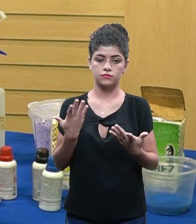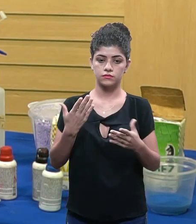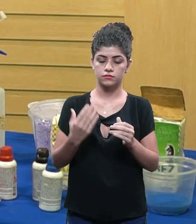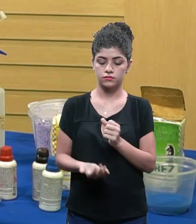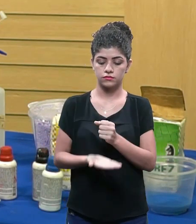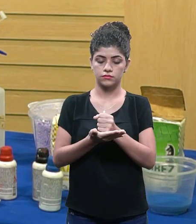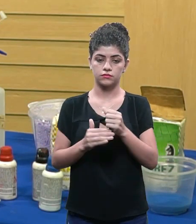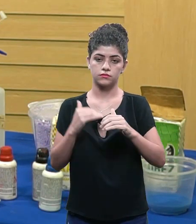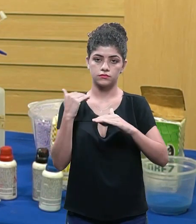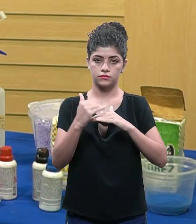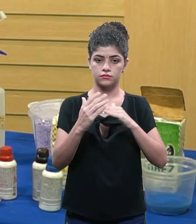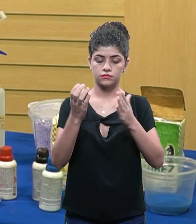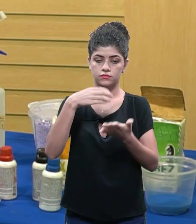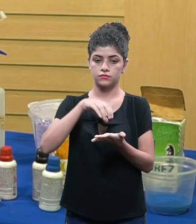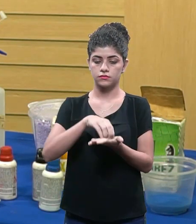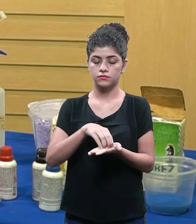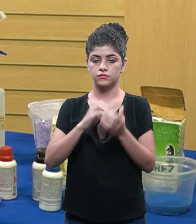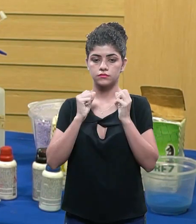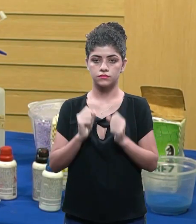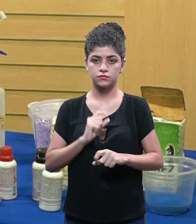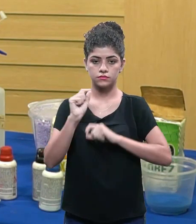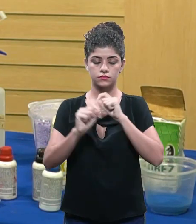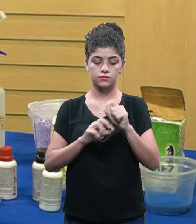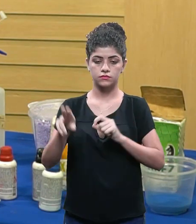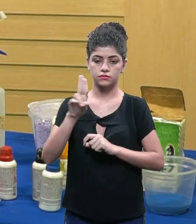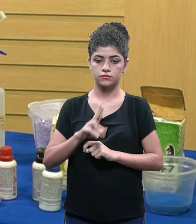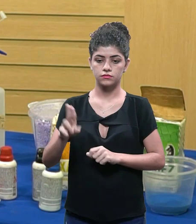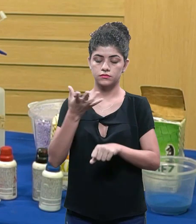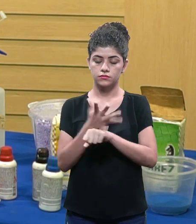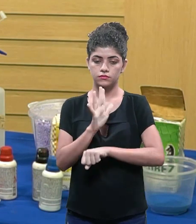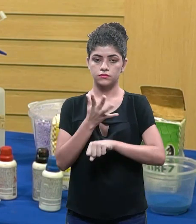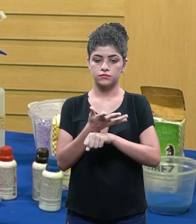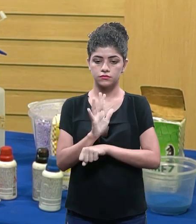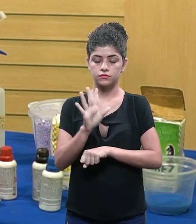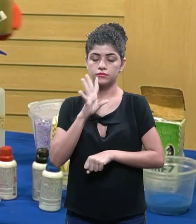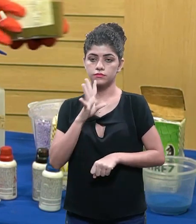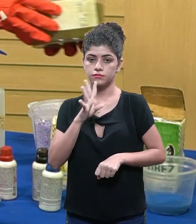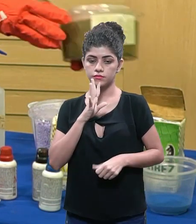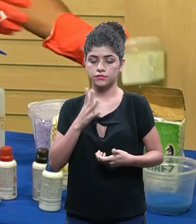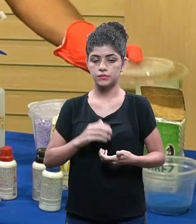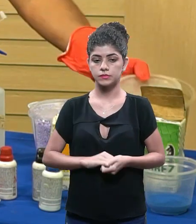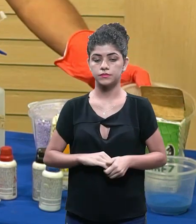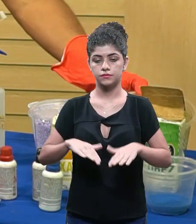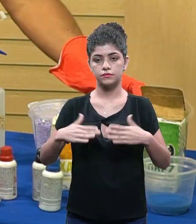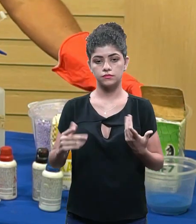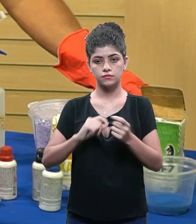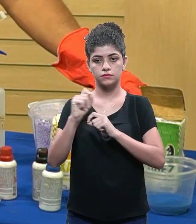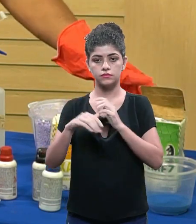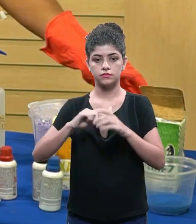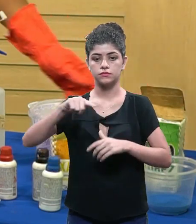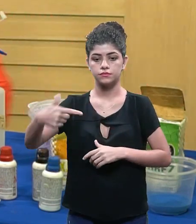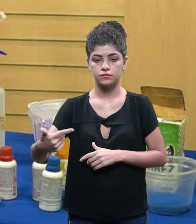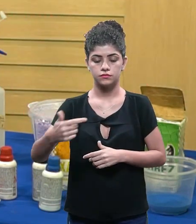ser minha forma superior qual vai ser minha forma do eixo central pra poder aplicar isso na prática esse